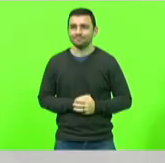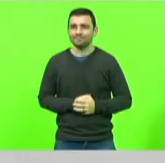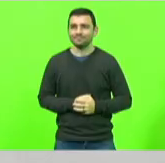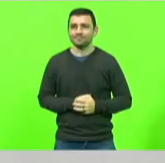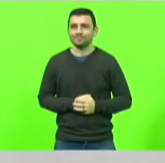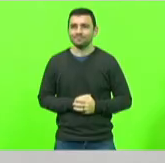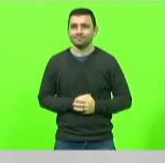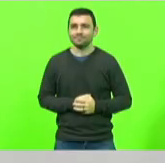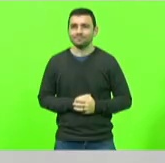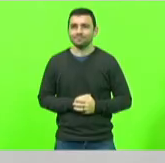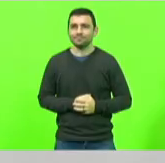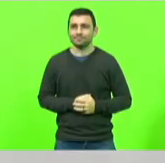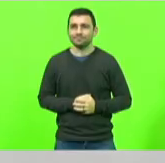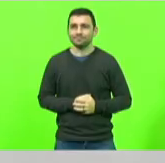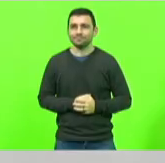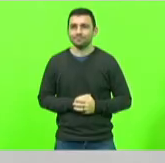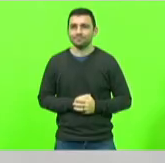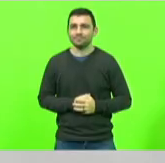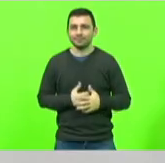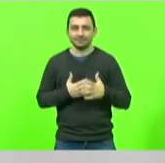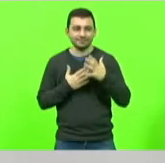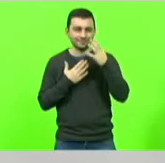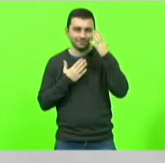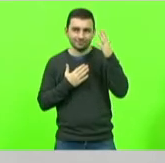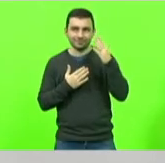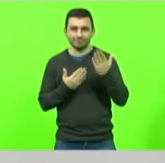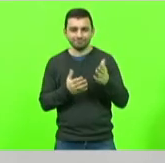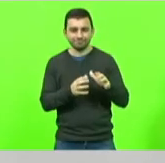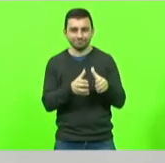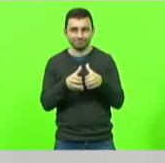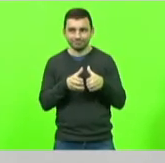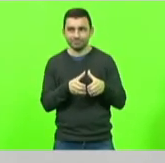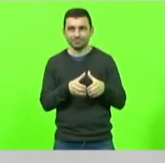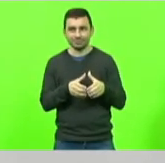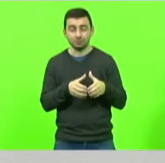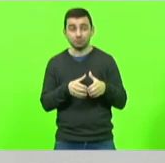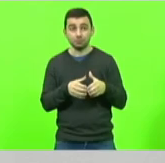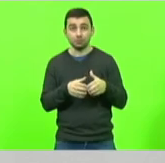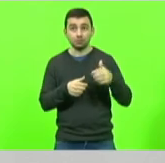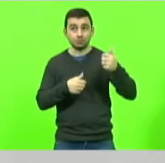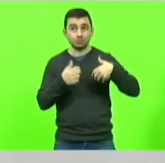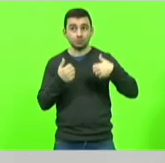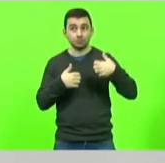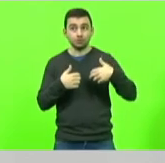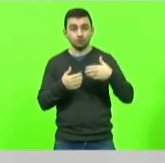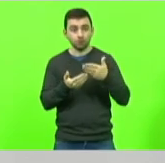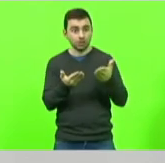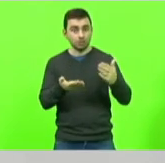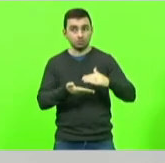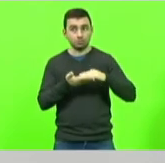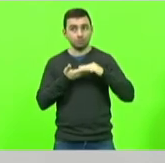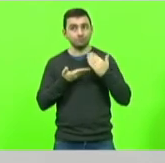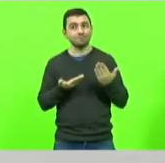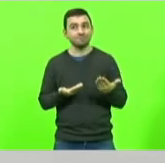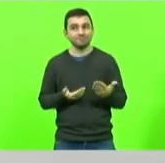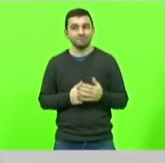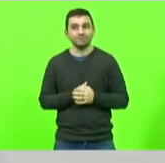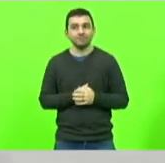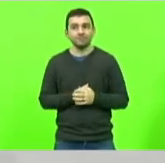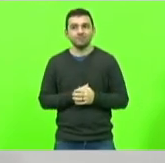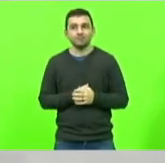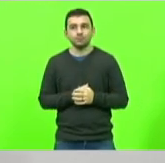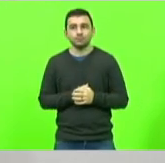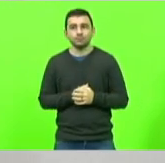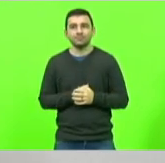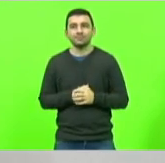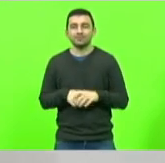quero agradecer então em nome da categoria pelas palavras pelas felicitações de vocês é muito importante sentir esse